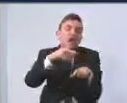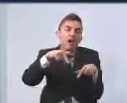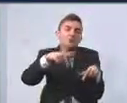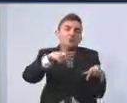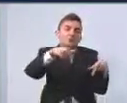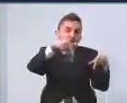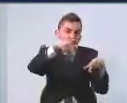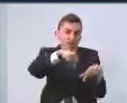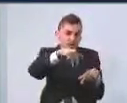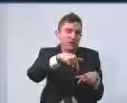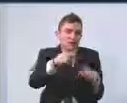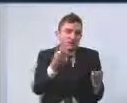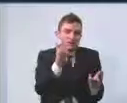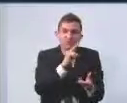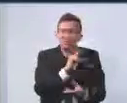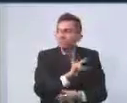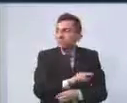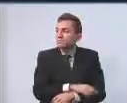do que tivemos até agora.